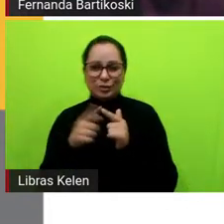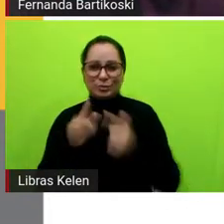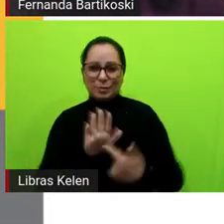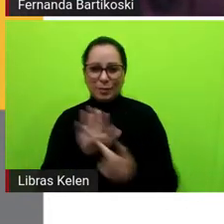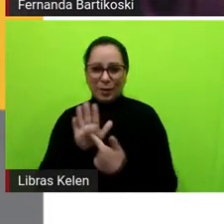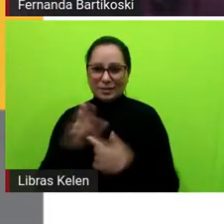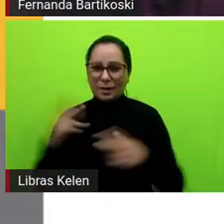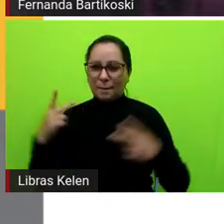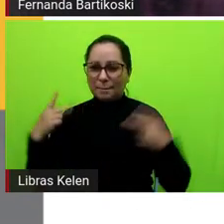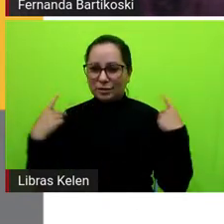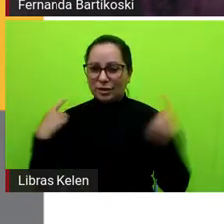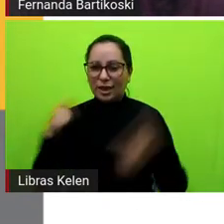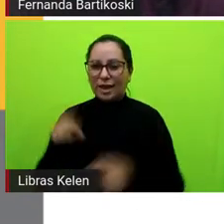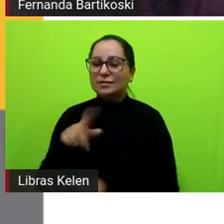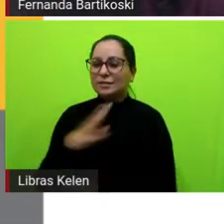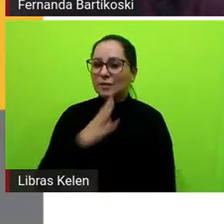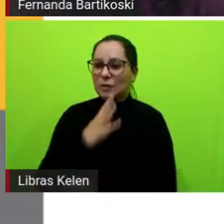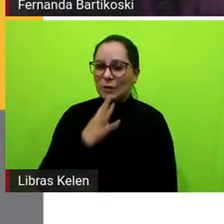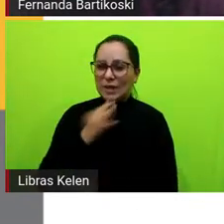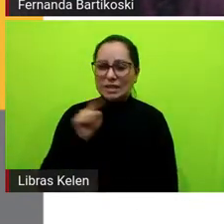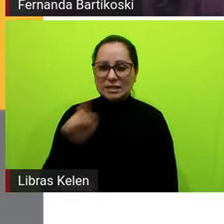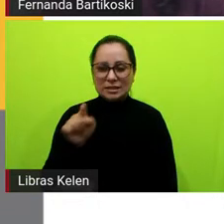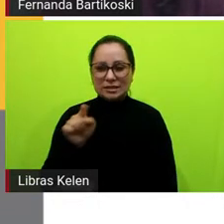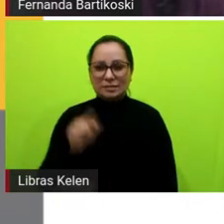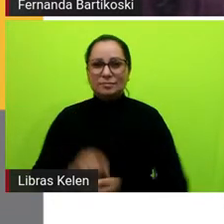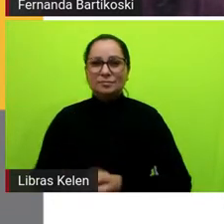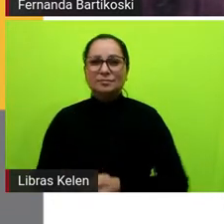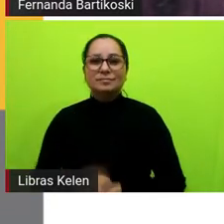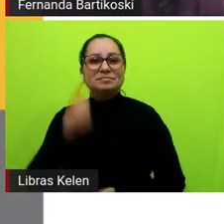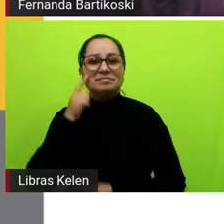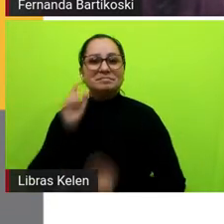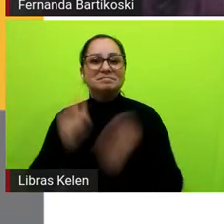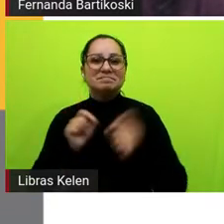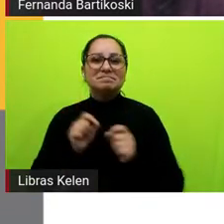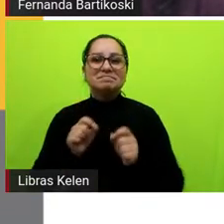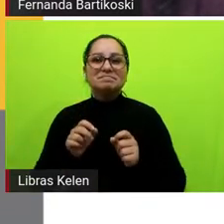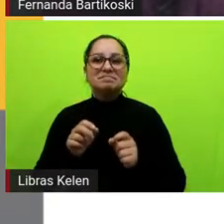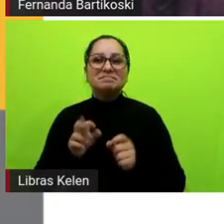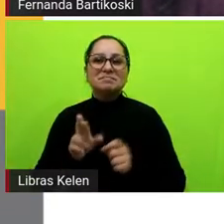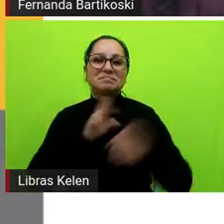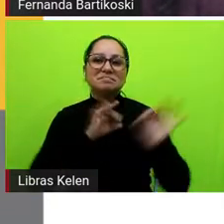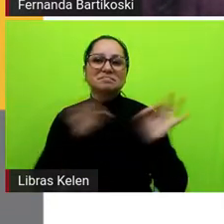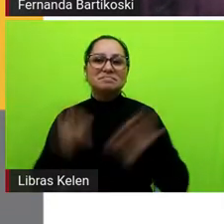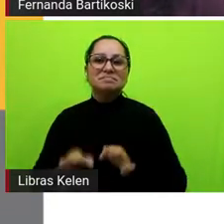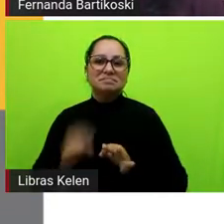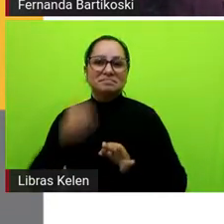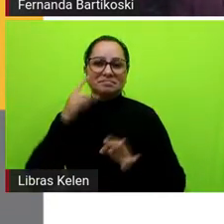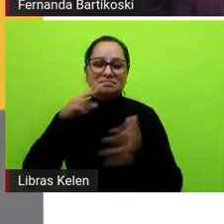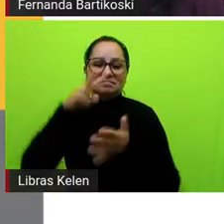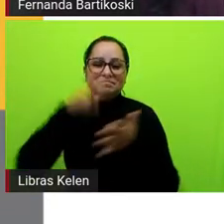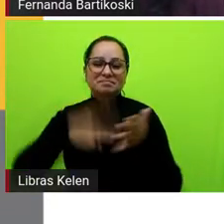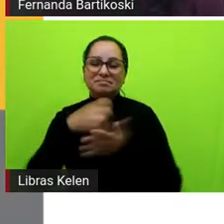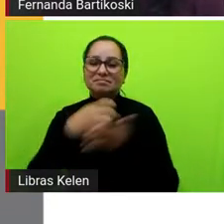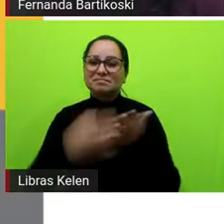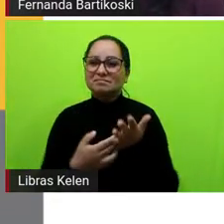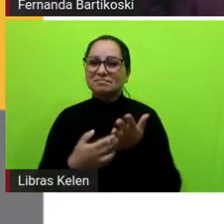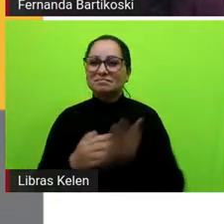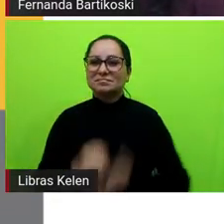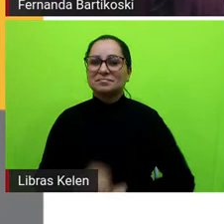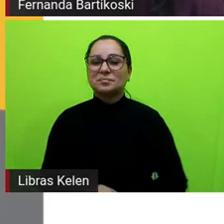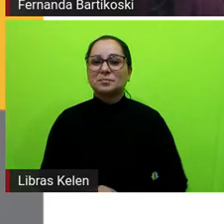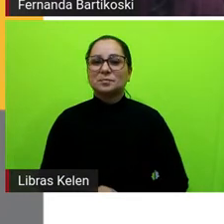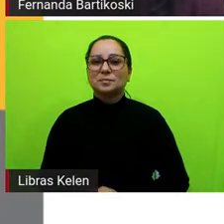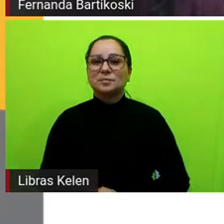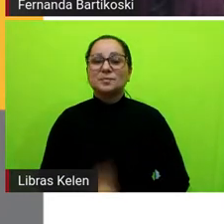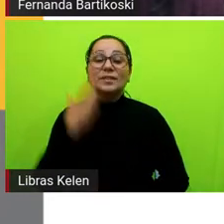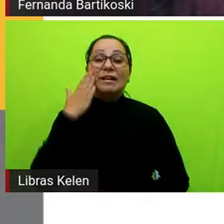Mas vamos ver quem é que acerta aqui primeiro, estou de olho no chat para ver quem é que sabe